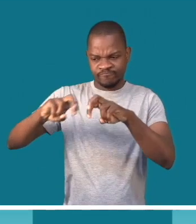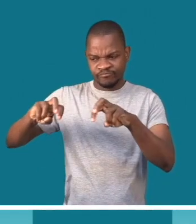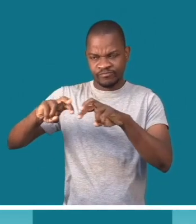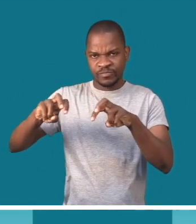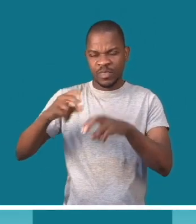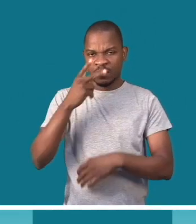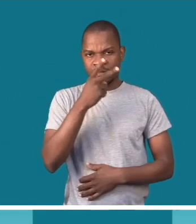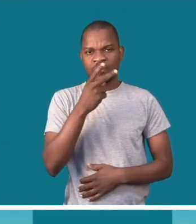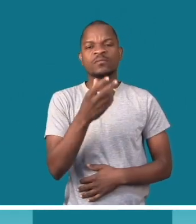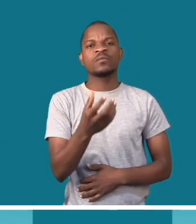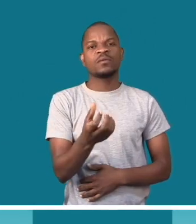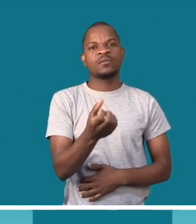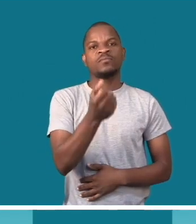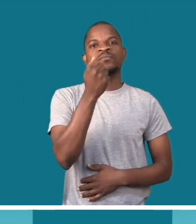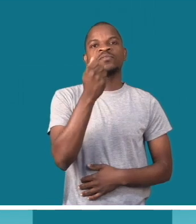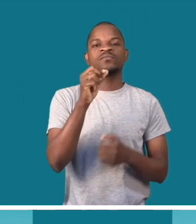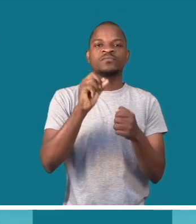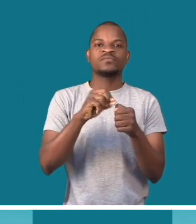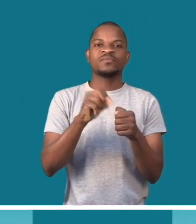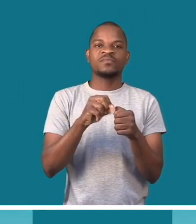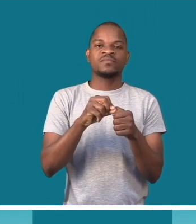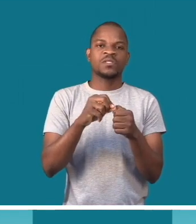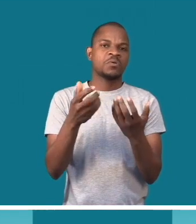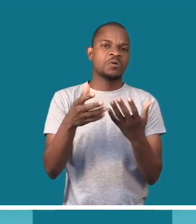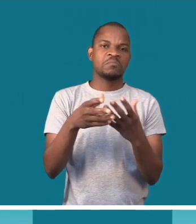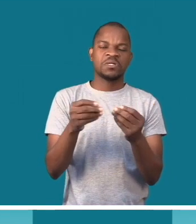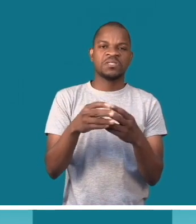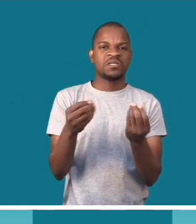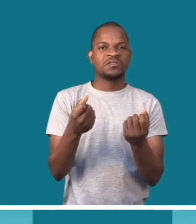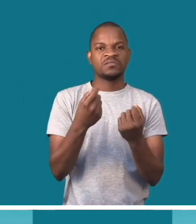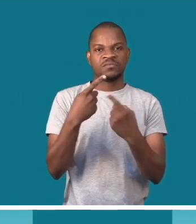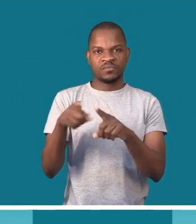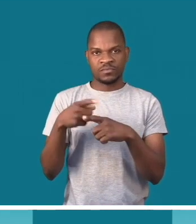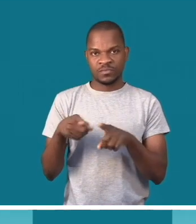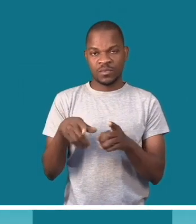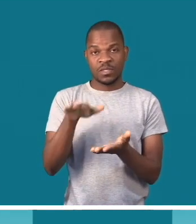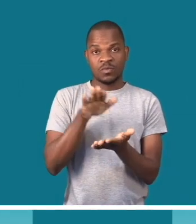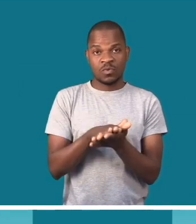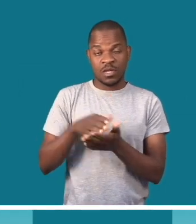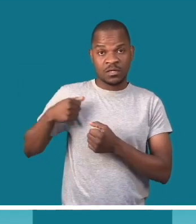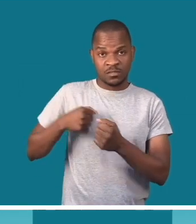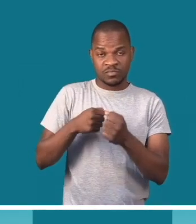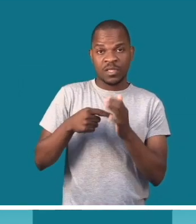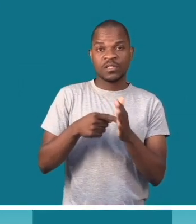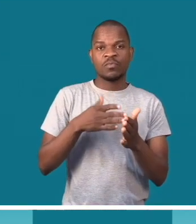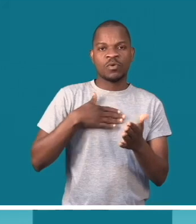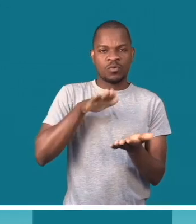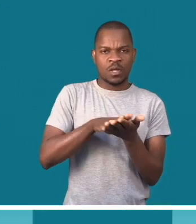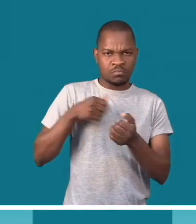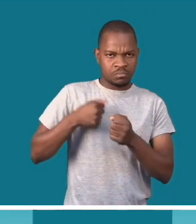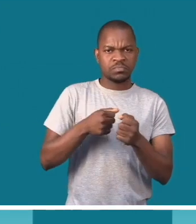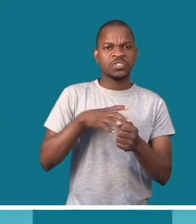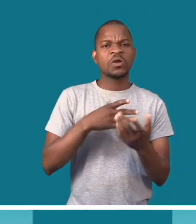fui pesquisando e vi que, afinal, também é possível reaproveitar aquelas pecinhas que, não é? Nas carpintarias e na minha também